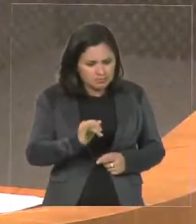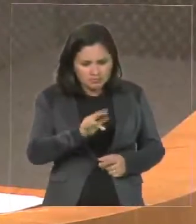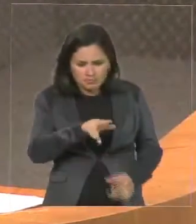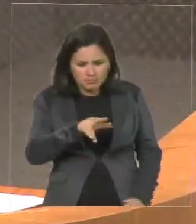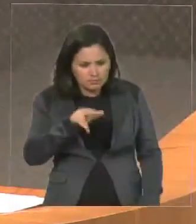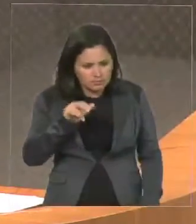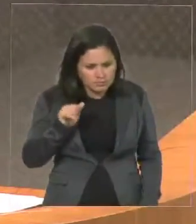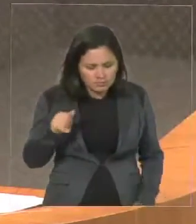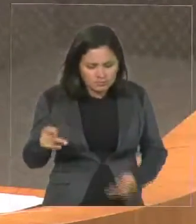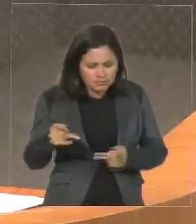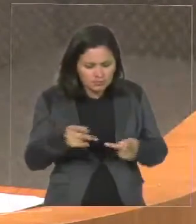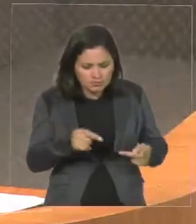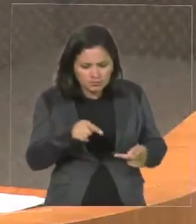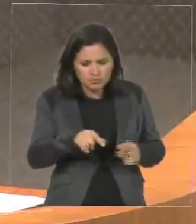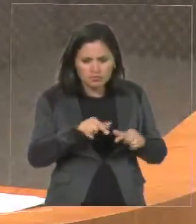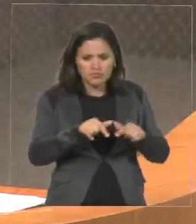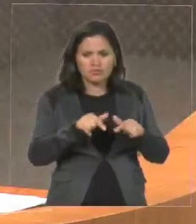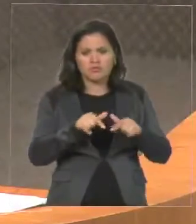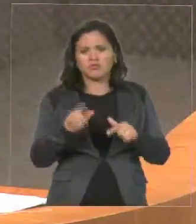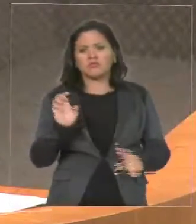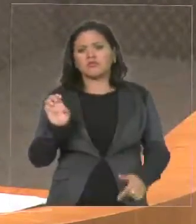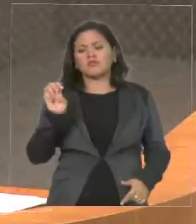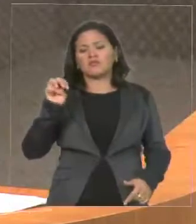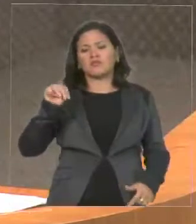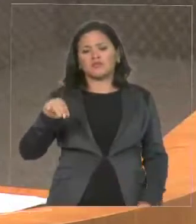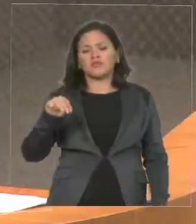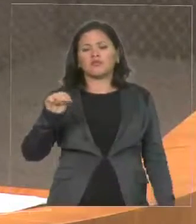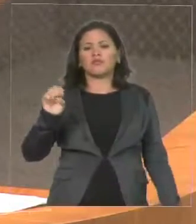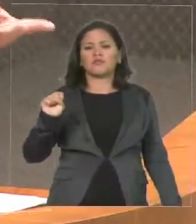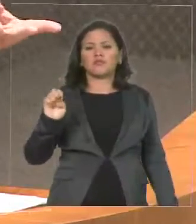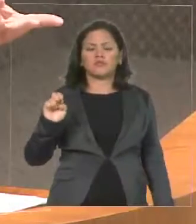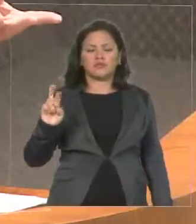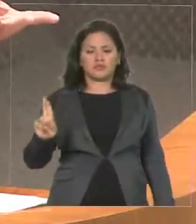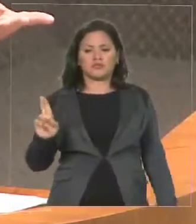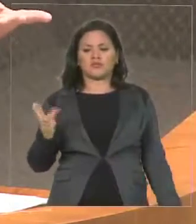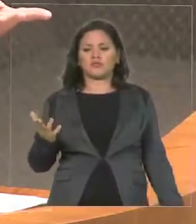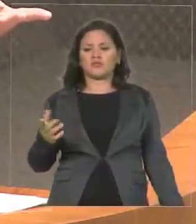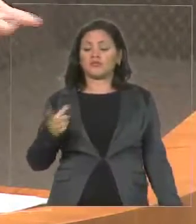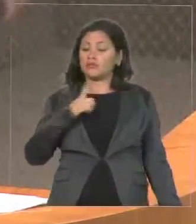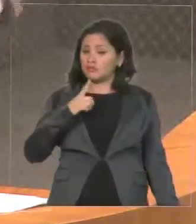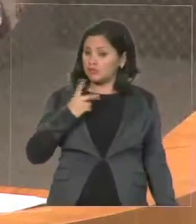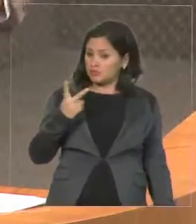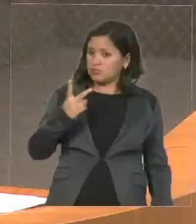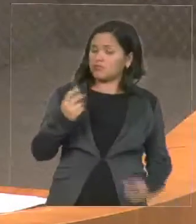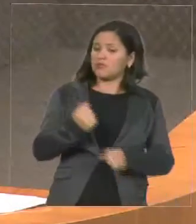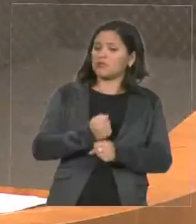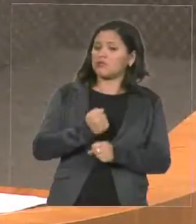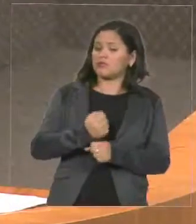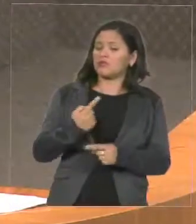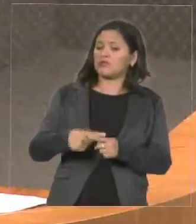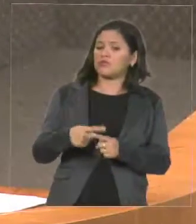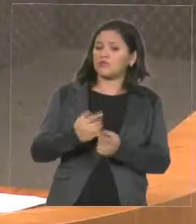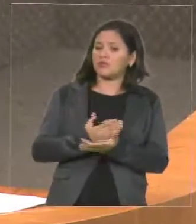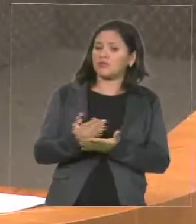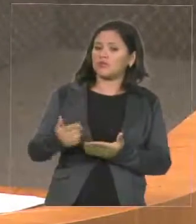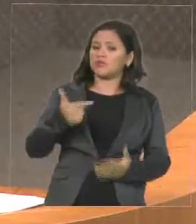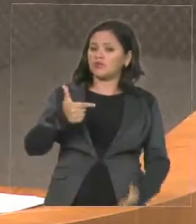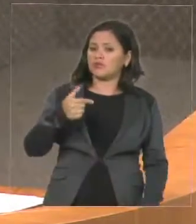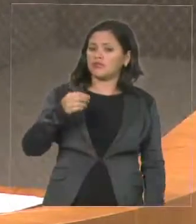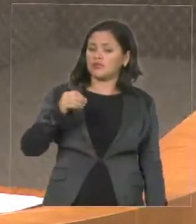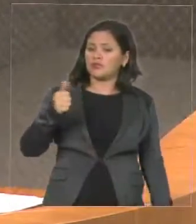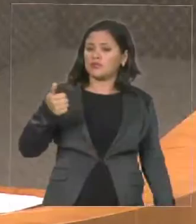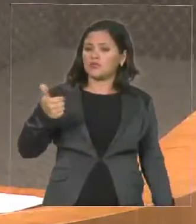Mas eu sei por quê. A MC... MC... Não, mas ele teve dois anos, deputada. E foi em 2012. Ele teve em 2013 e 2014.